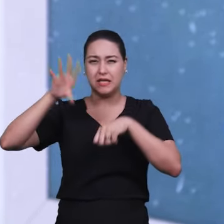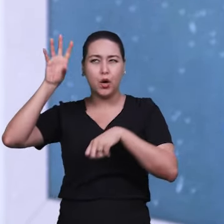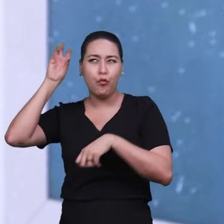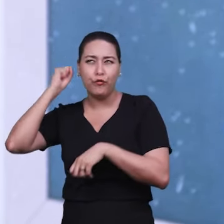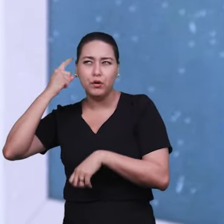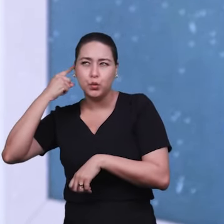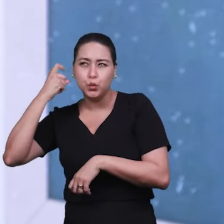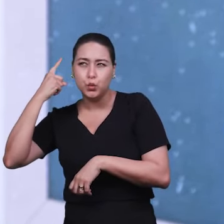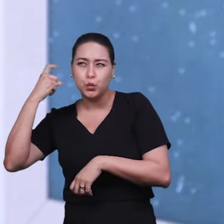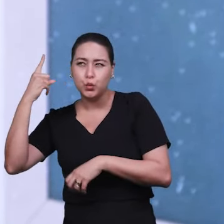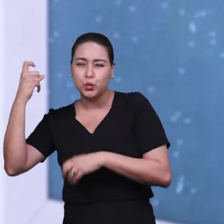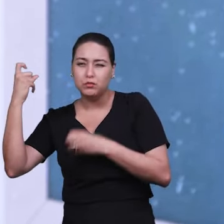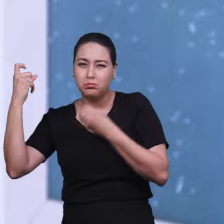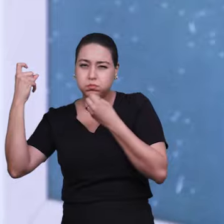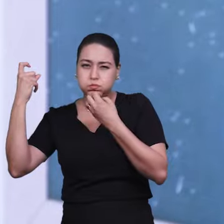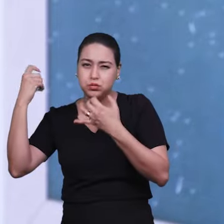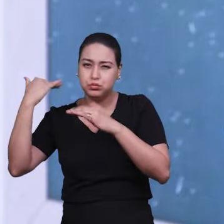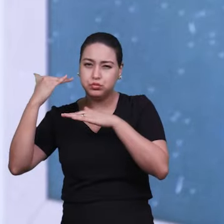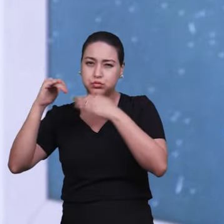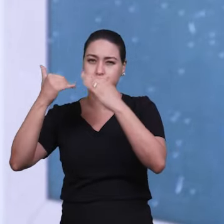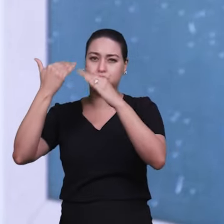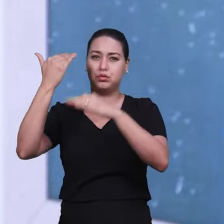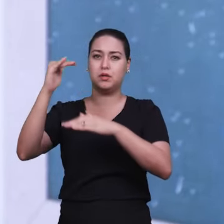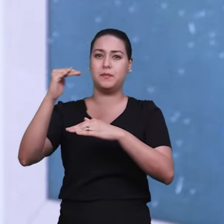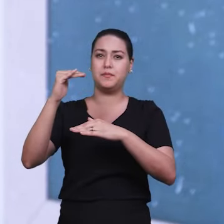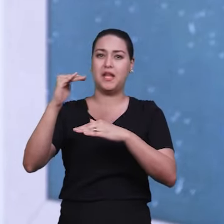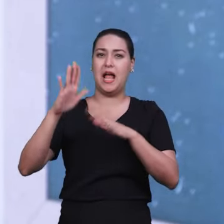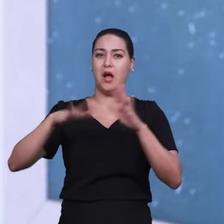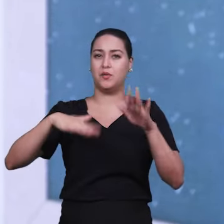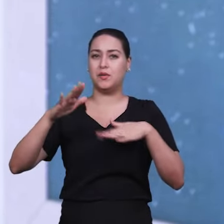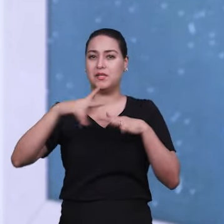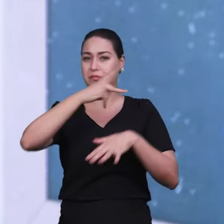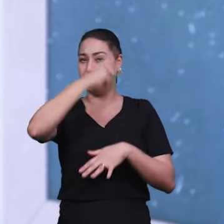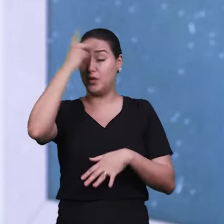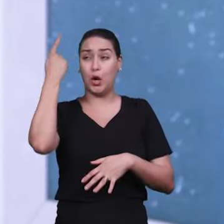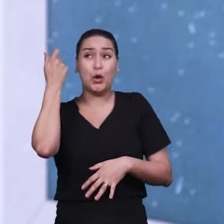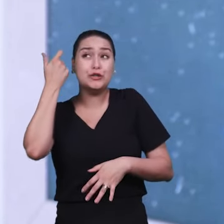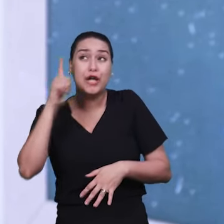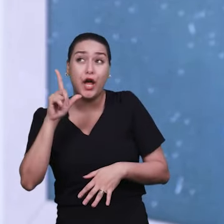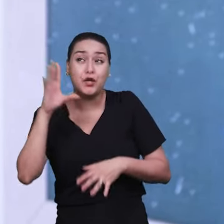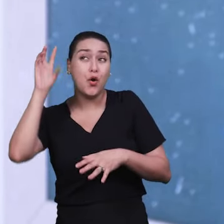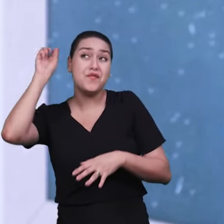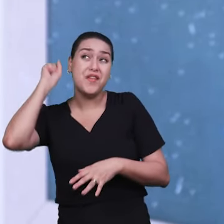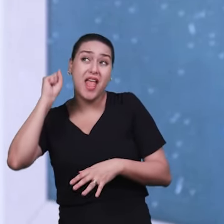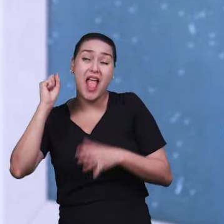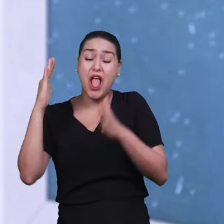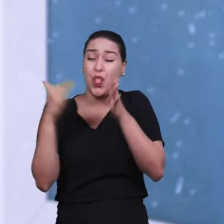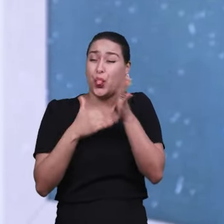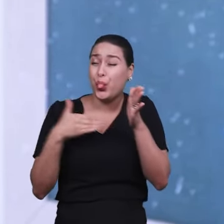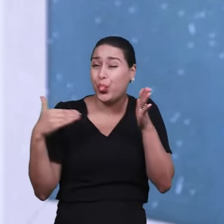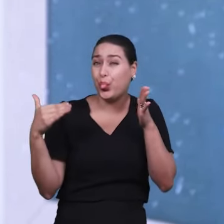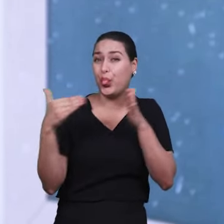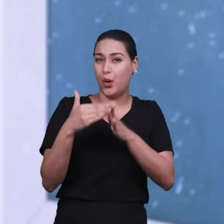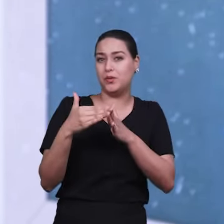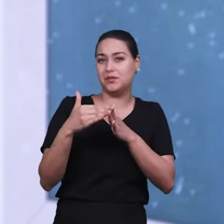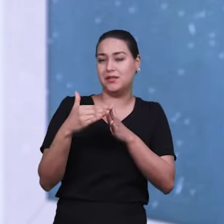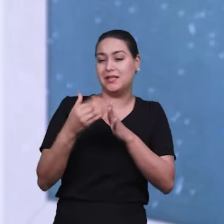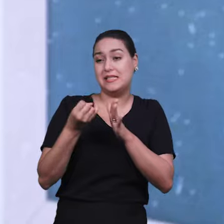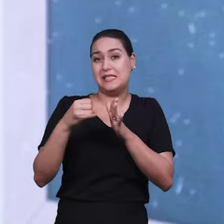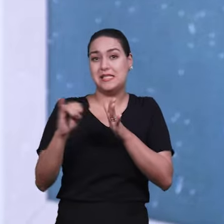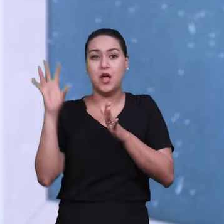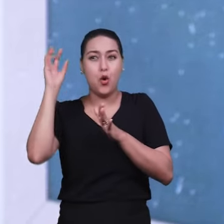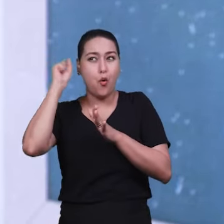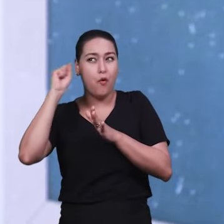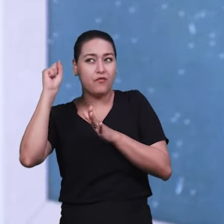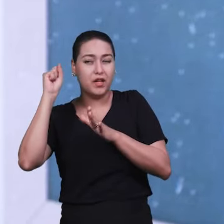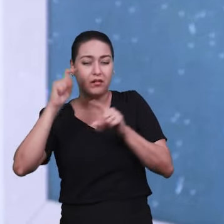treinado. Isso é um processo. Existem pessoas que têm ouvido absoluto, né? Ele já ouve tudo, já identifica. Ele tem ouvido relativo. Então, você tem que ter um bom